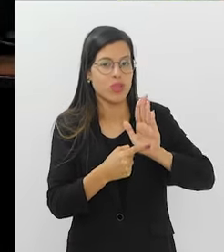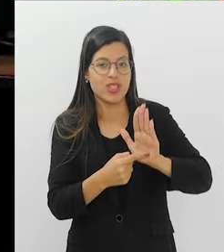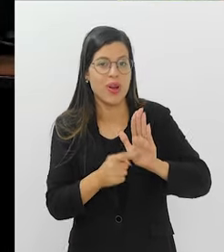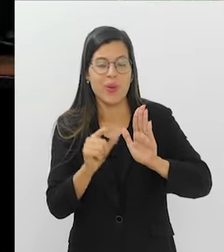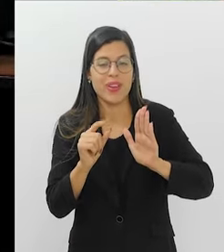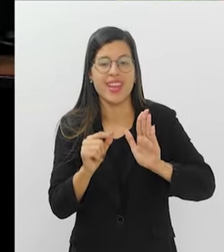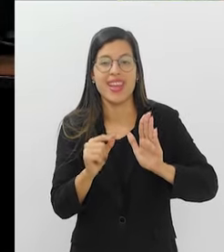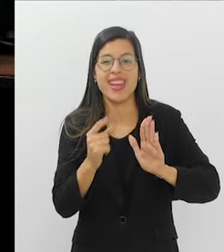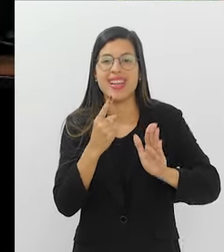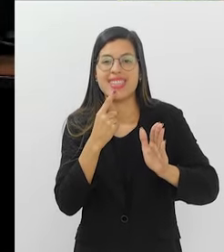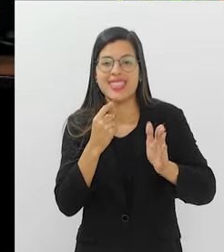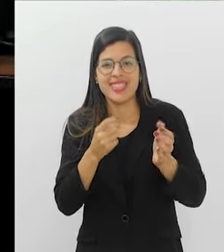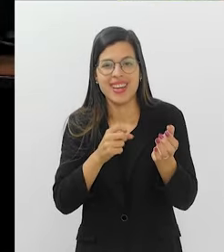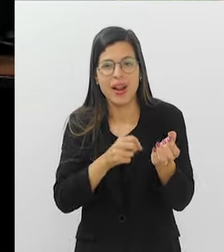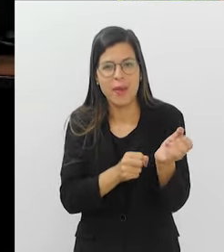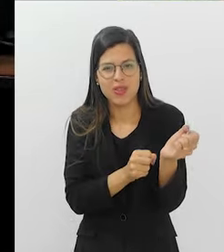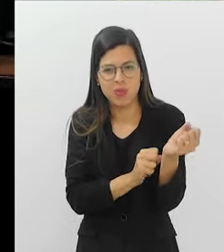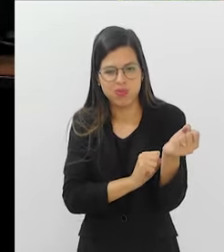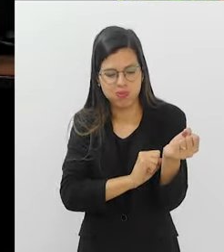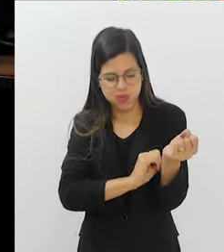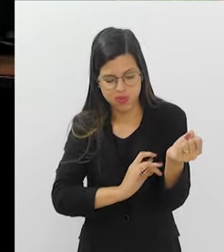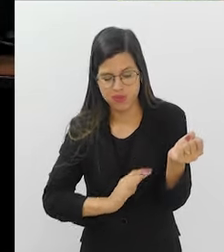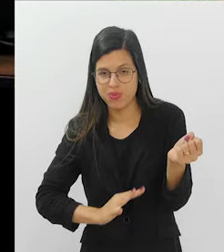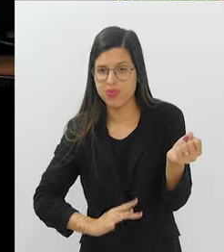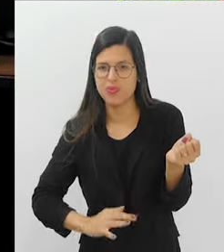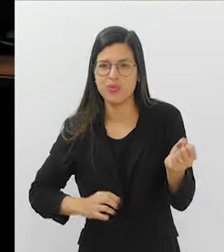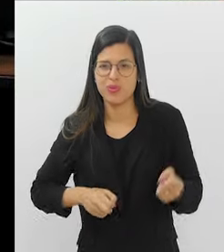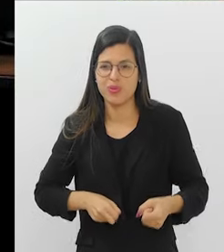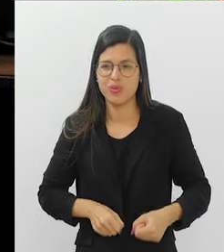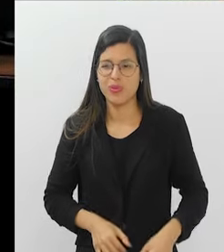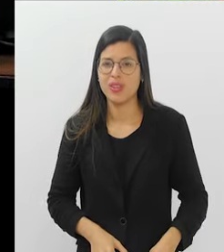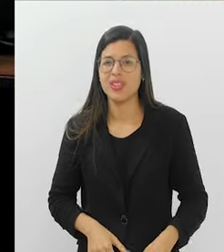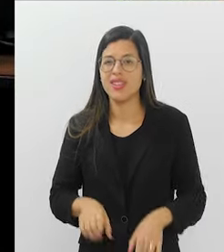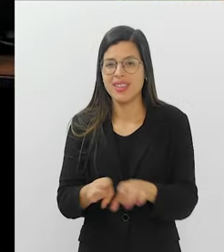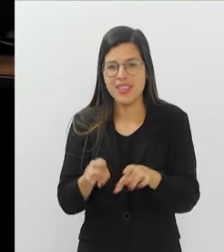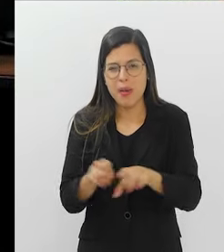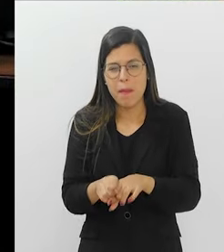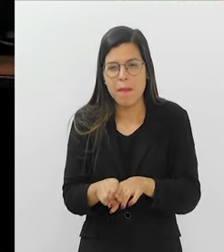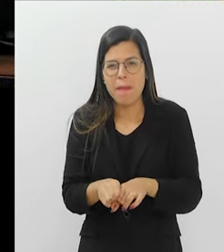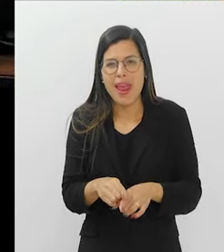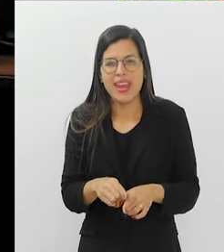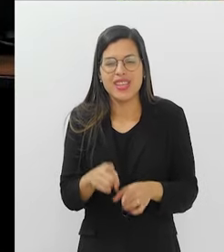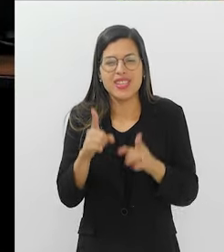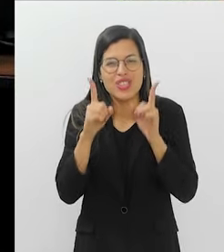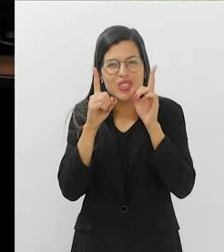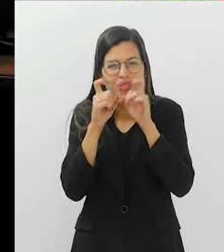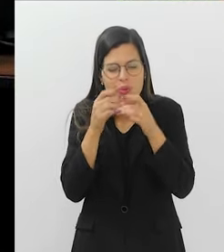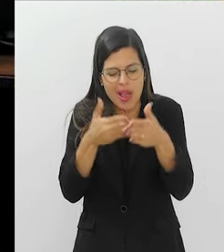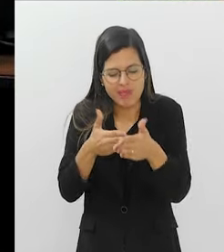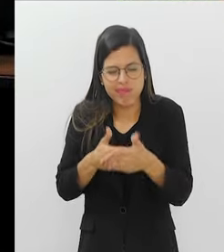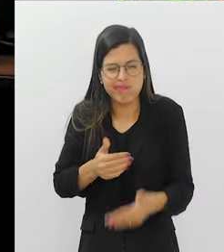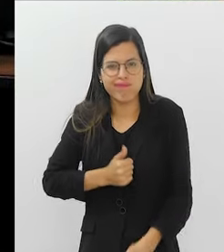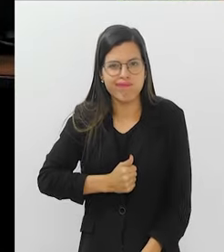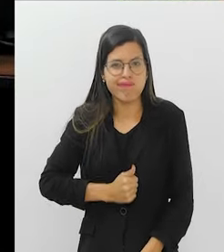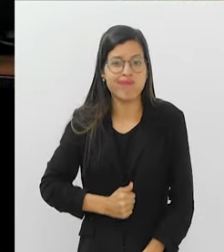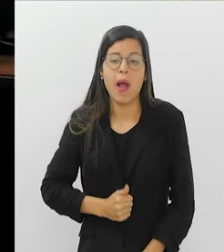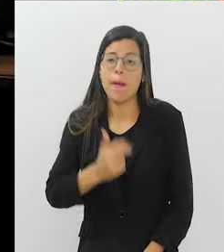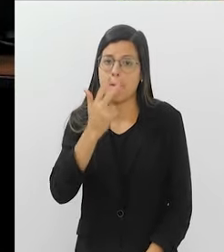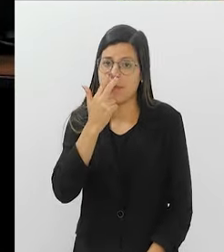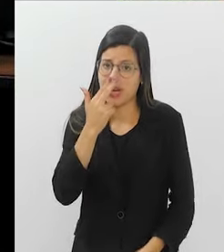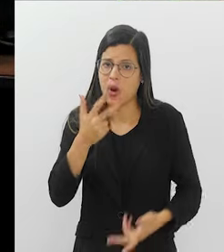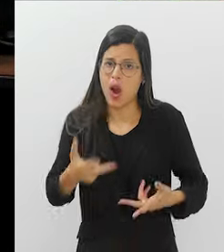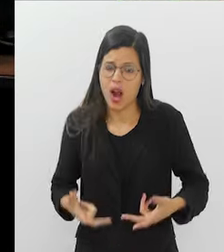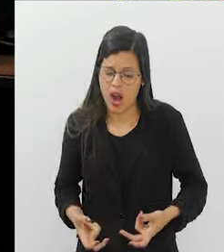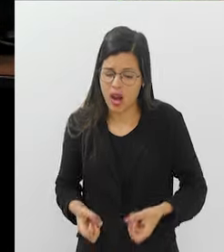sintomas, como sangramento, dificuldade de ir ao banheiro, né? Significa que ele já está em